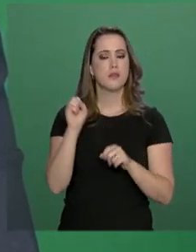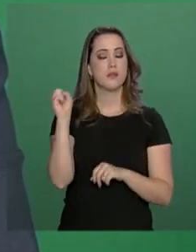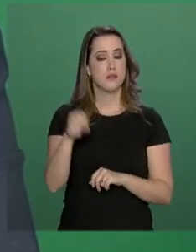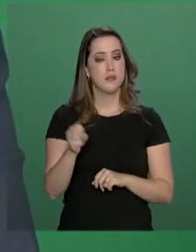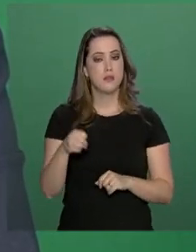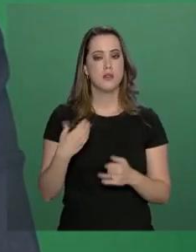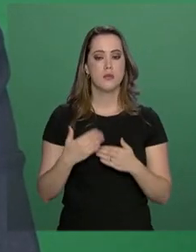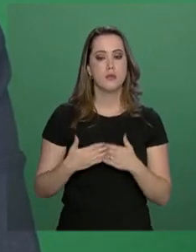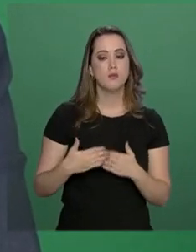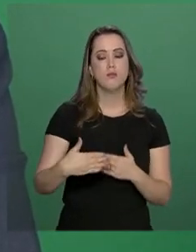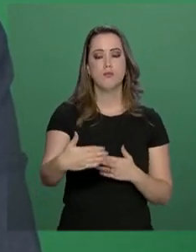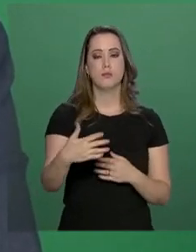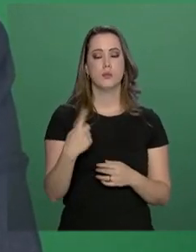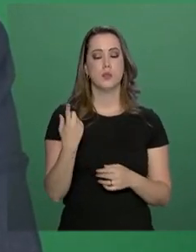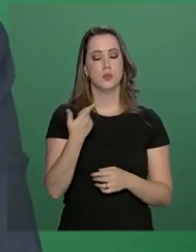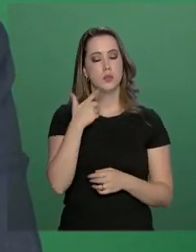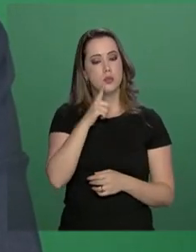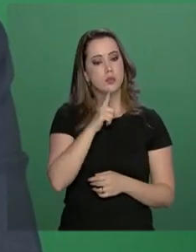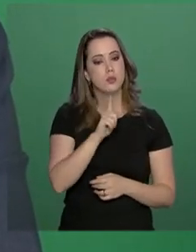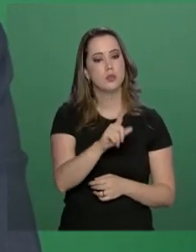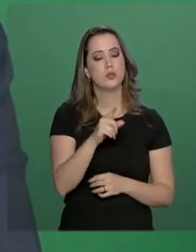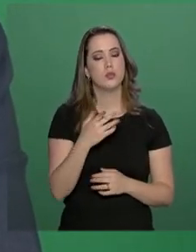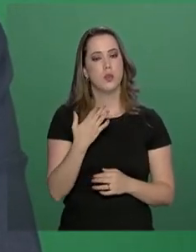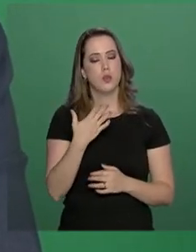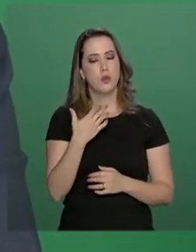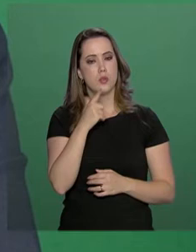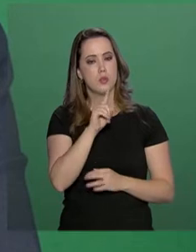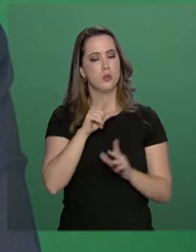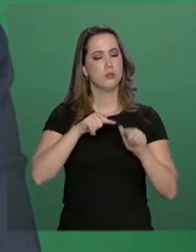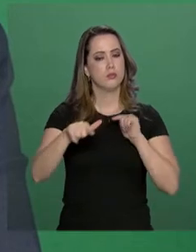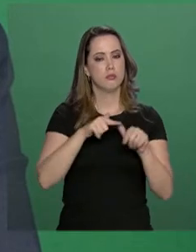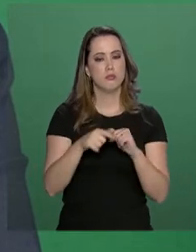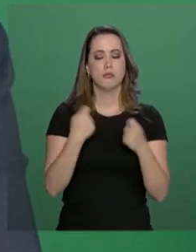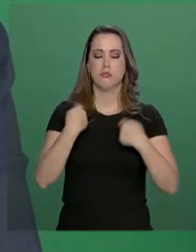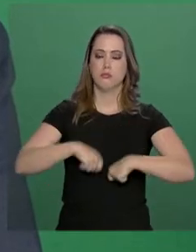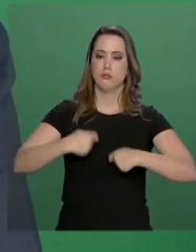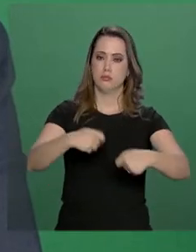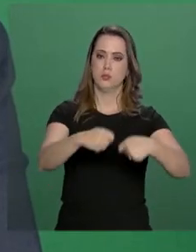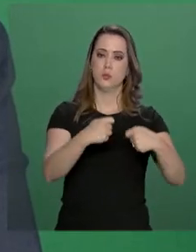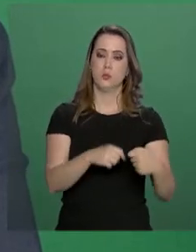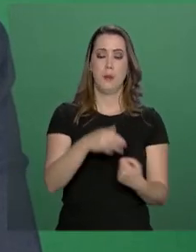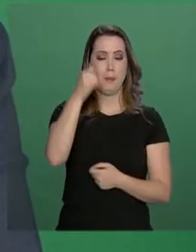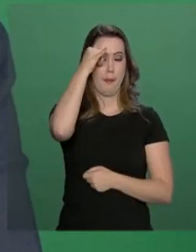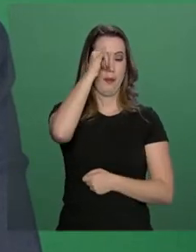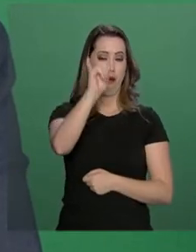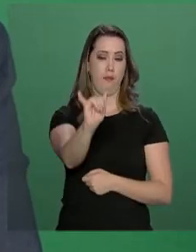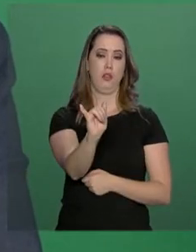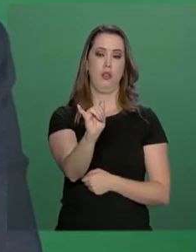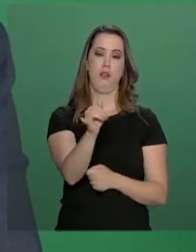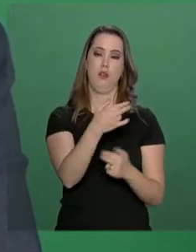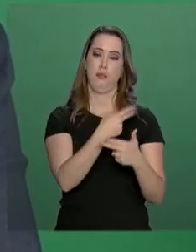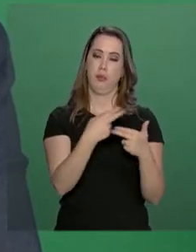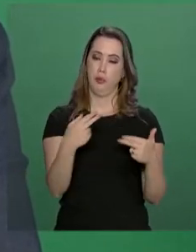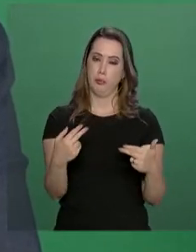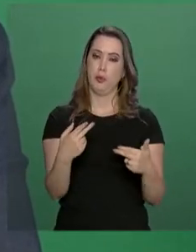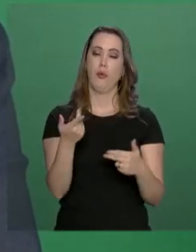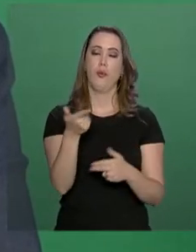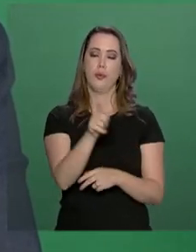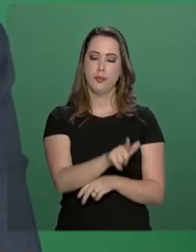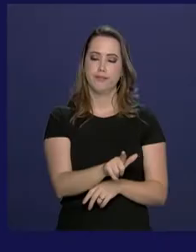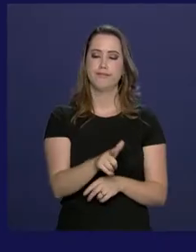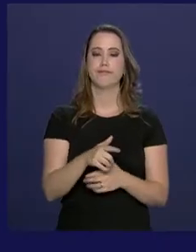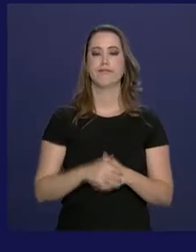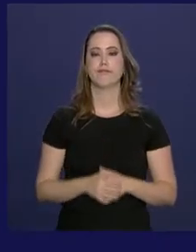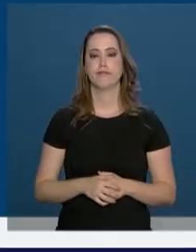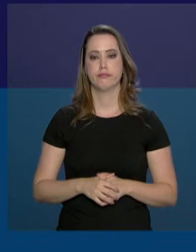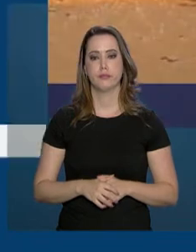faremos, a fim de realmente tomar todas as ações necessárias para evitar que tragédias como essa voltem